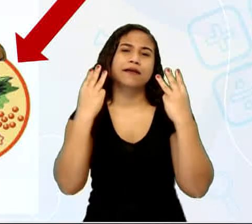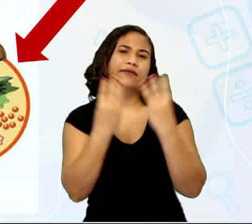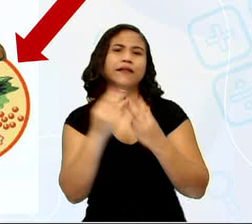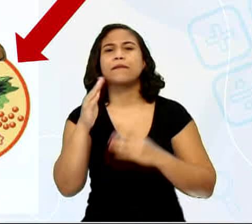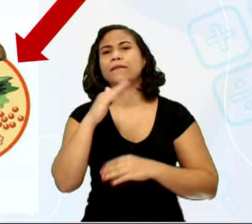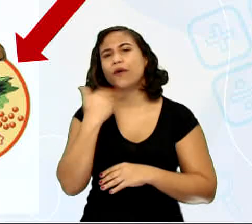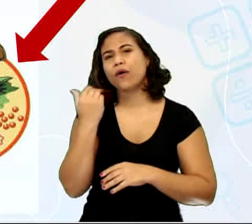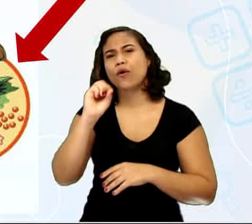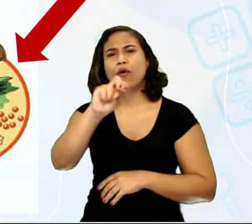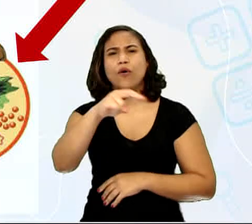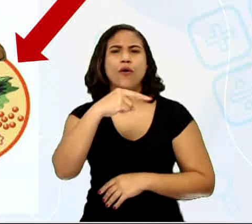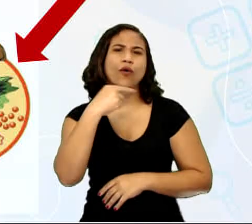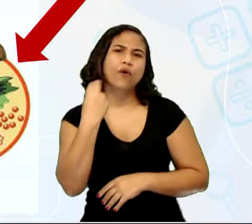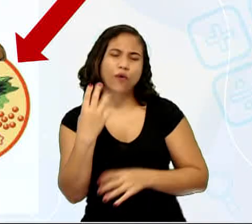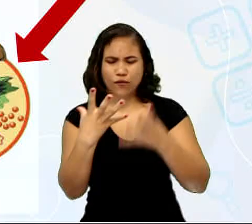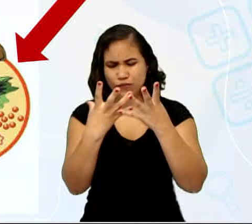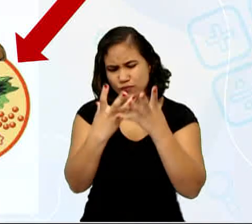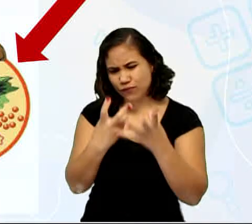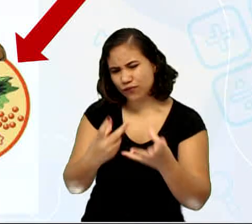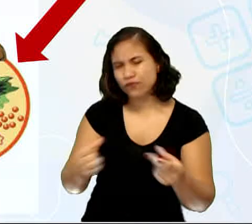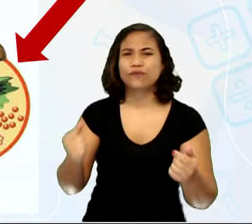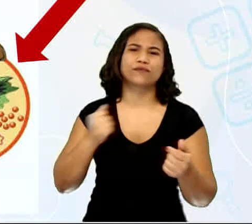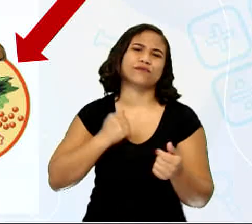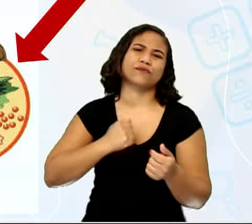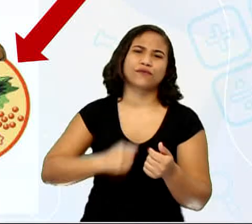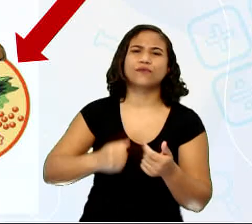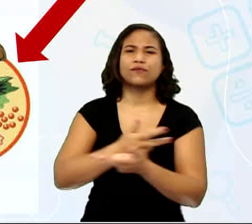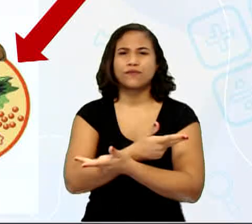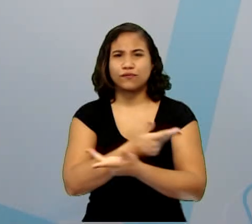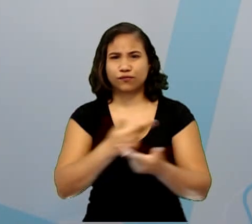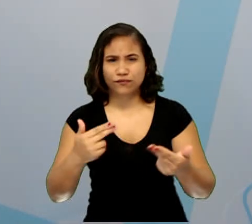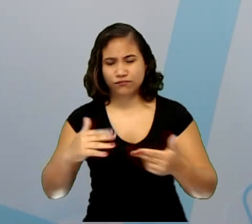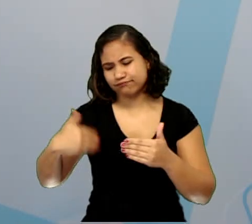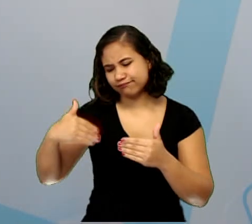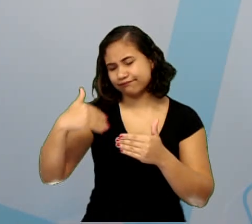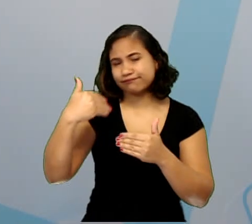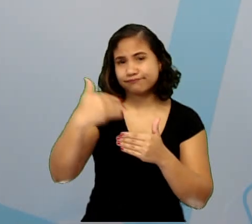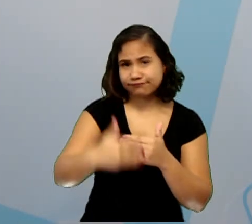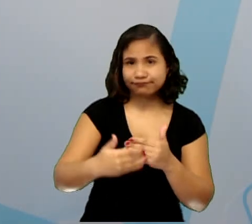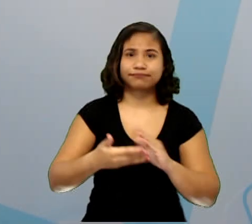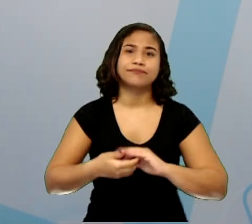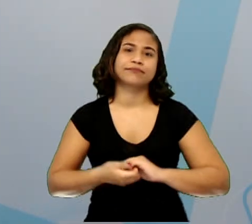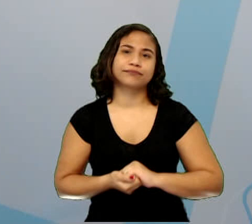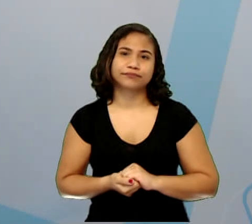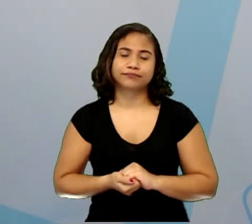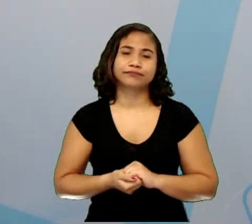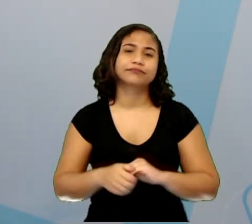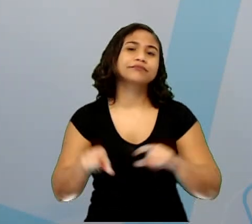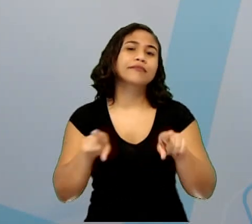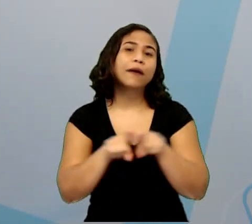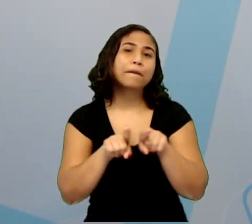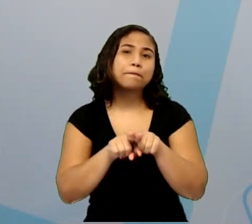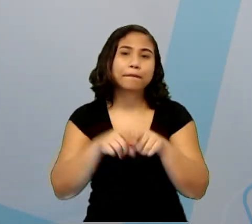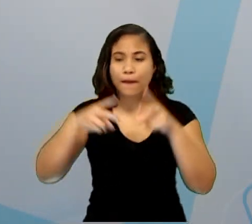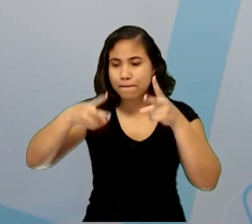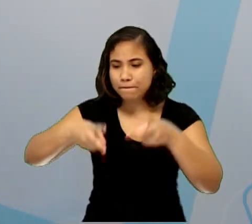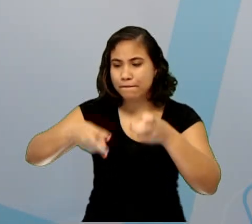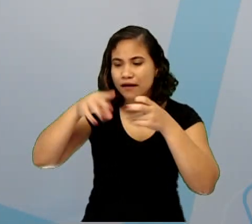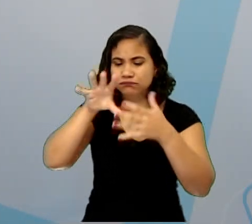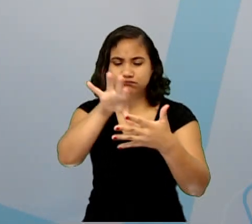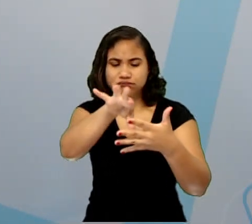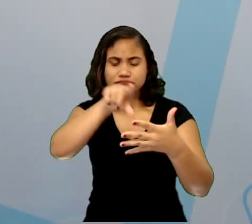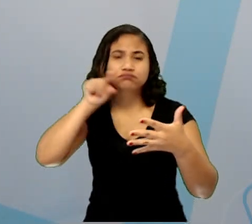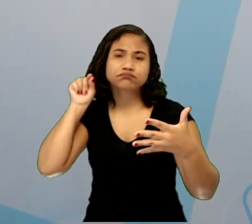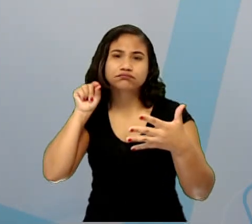ou excrementos, e assim sucessivamente. Preste bem atenção e vamos destacar. Nós vamos